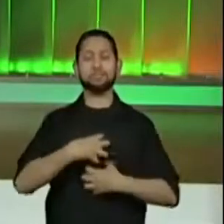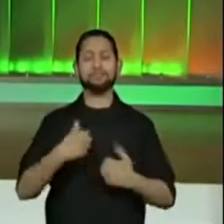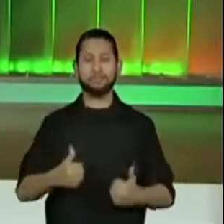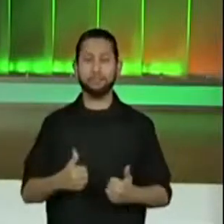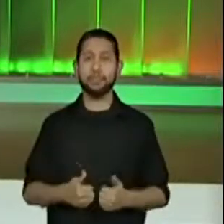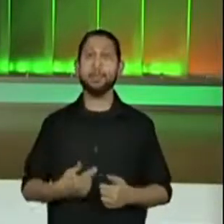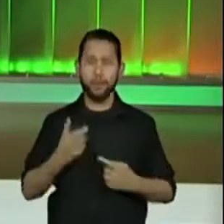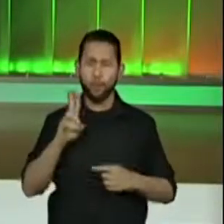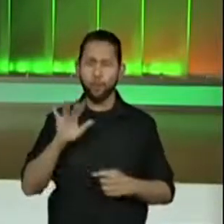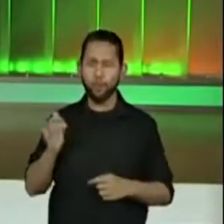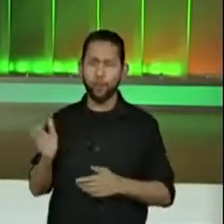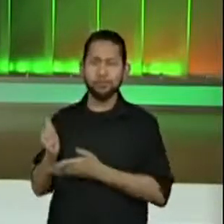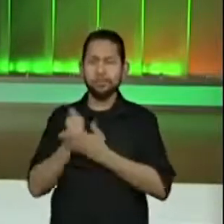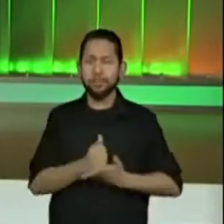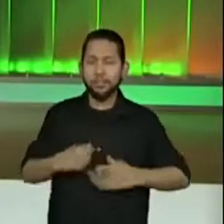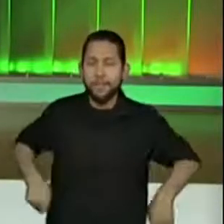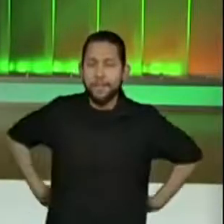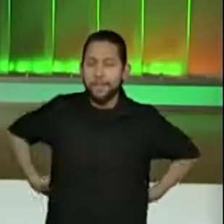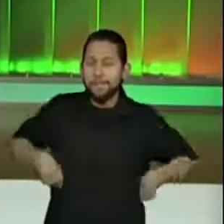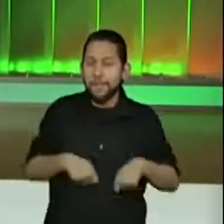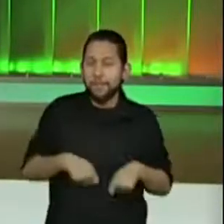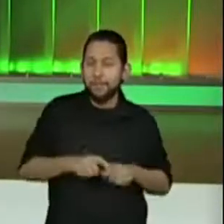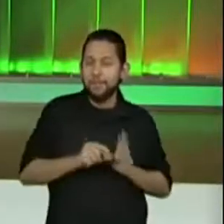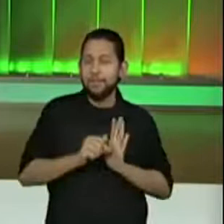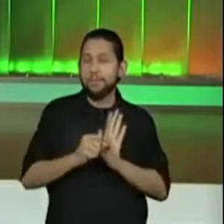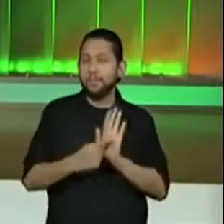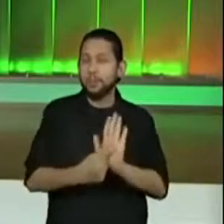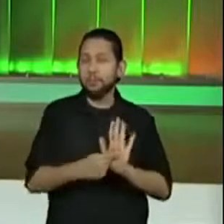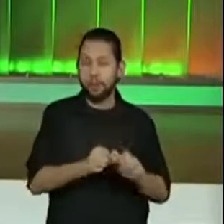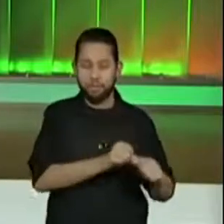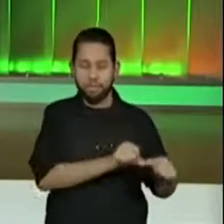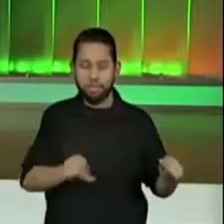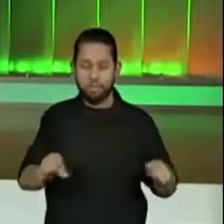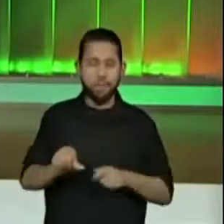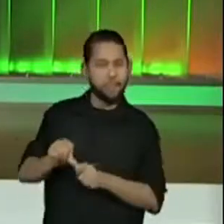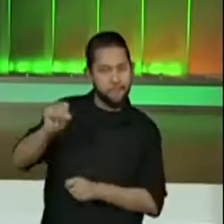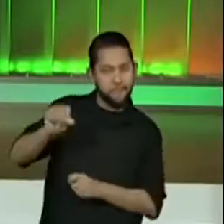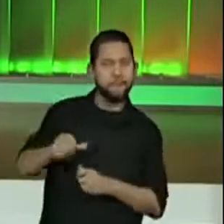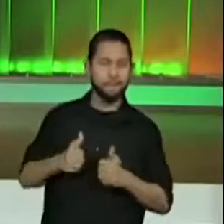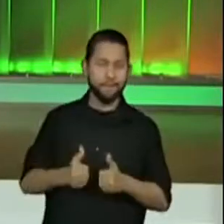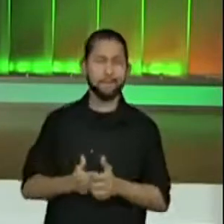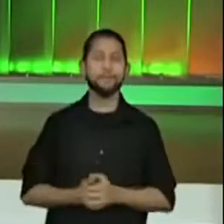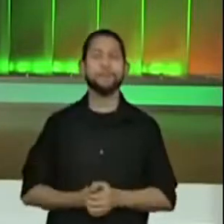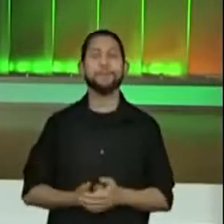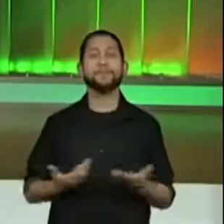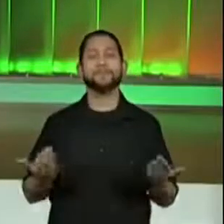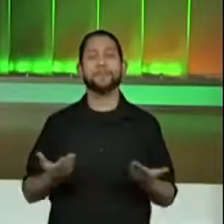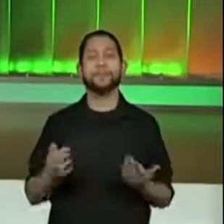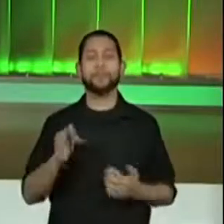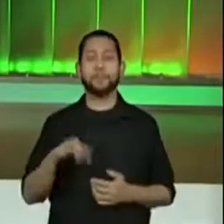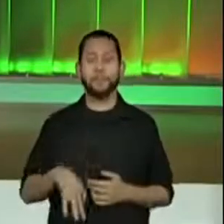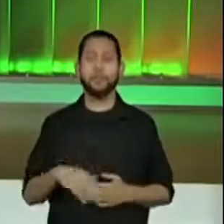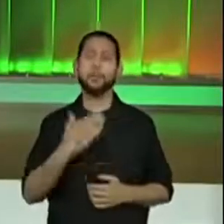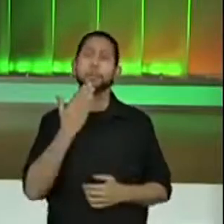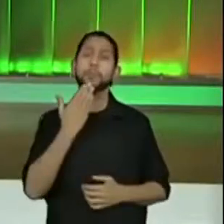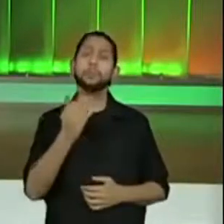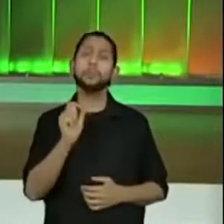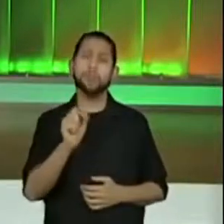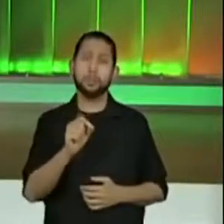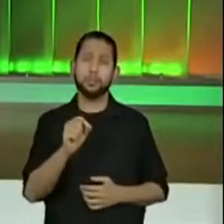fita métrica ainda vai trabalhar bastante, tá? O eu quero lembrar para vocês antes da gente finalizar? Façam as suas